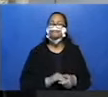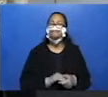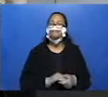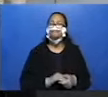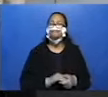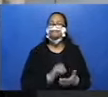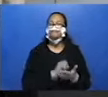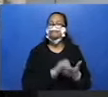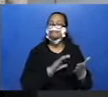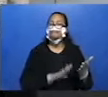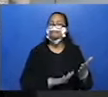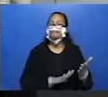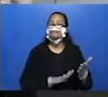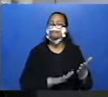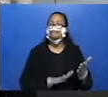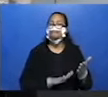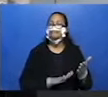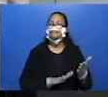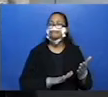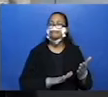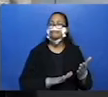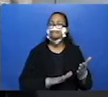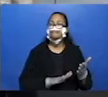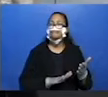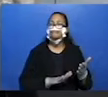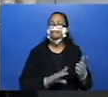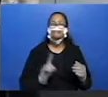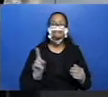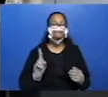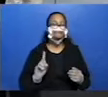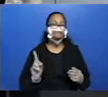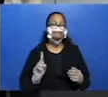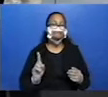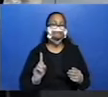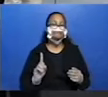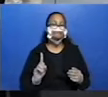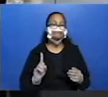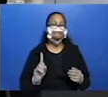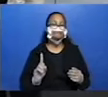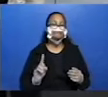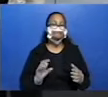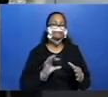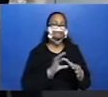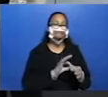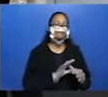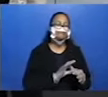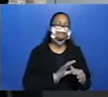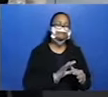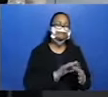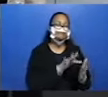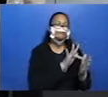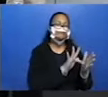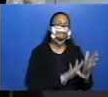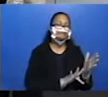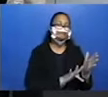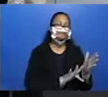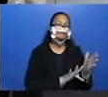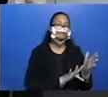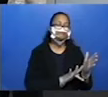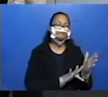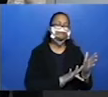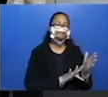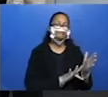Esses exercícios aqui, gente, eles não são relacionados à primeira parte do texto. Eles estão relacionados